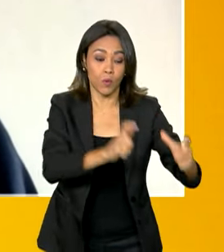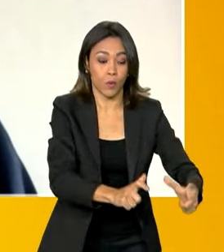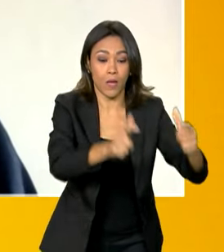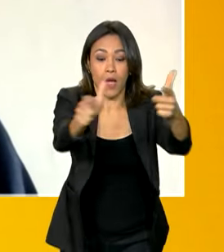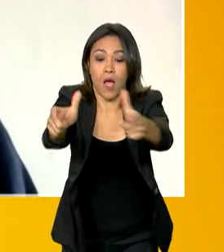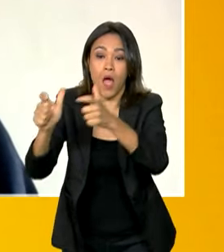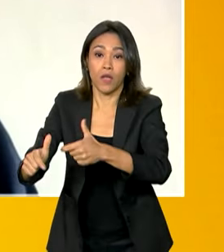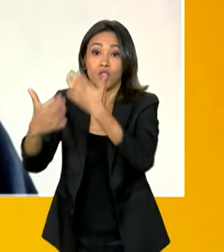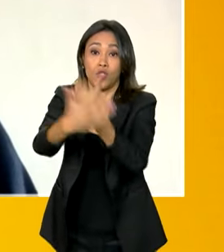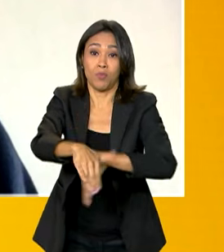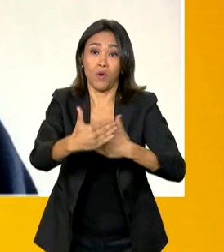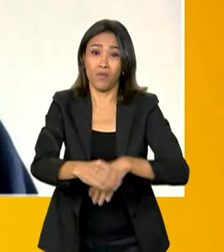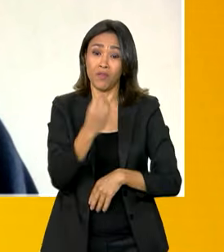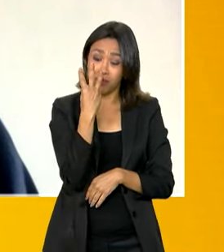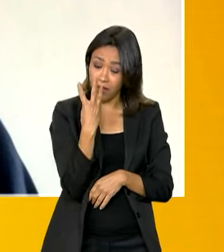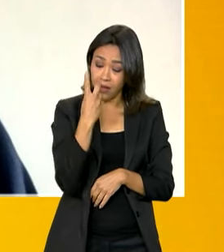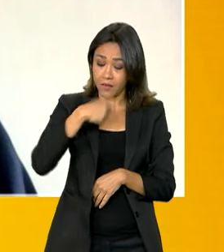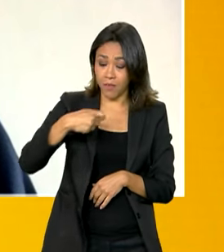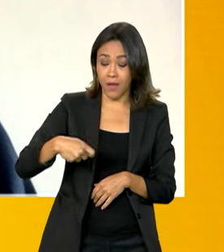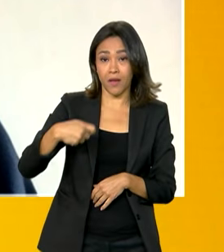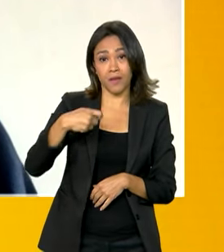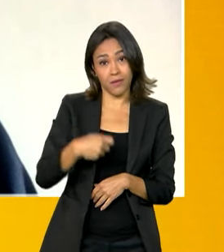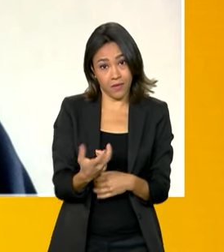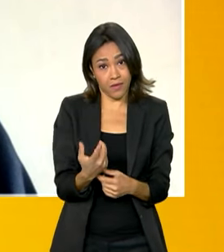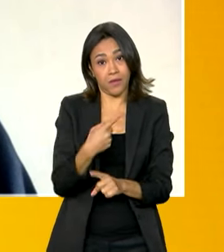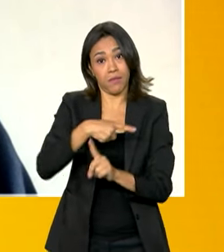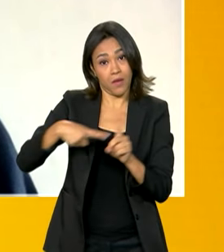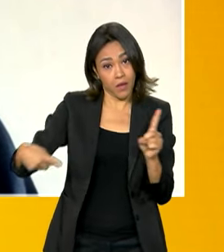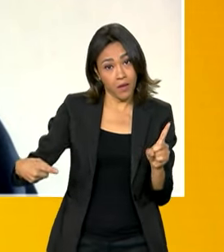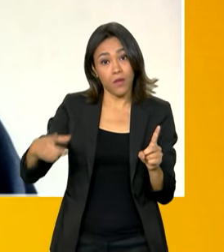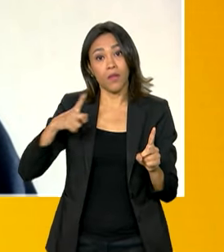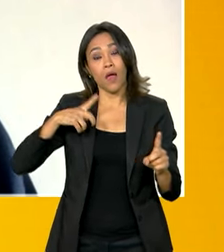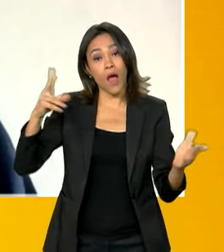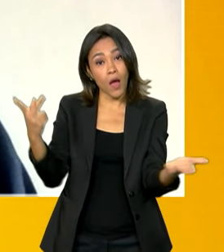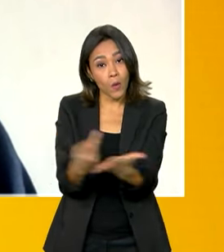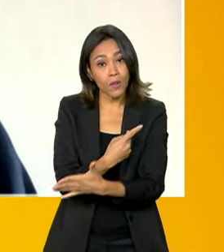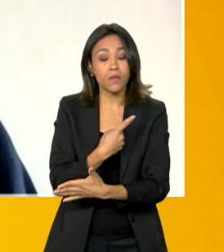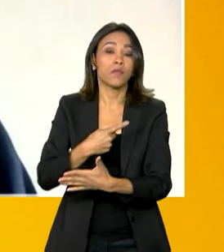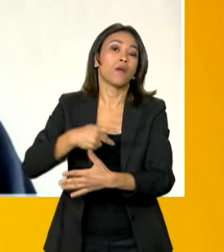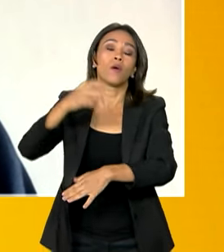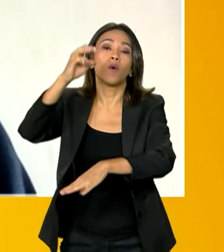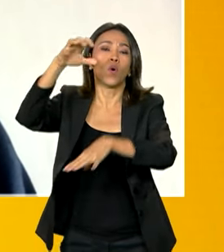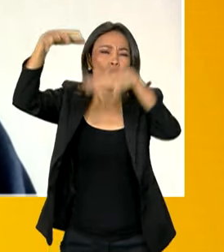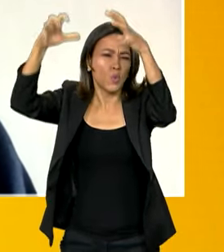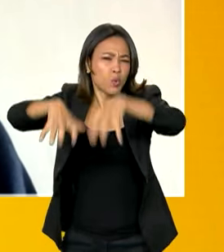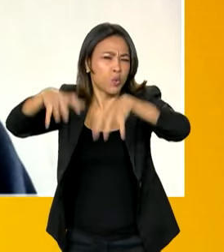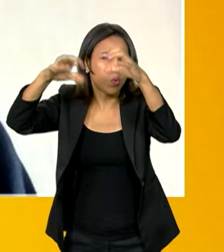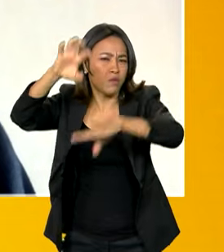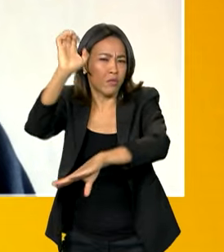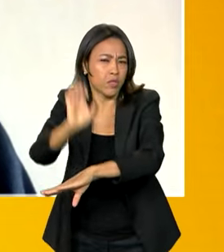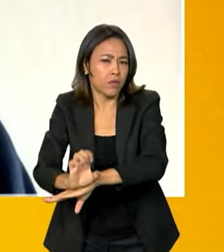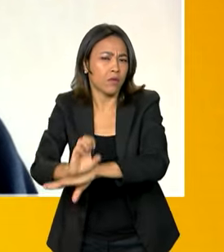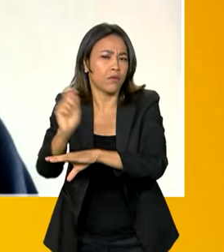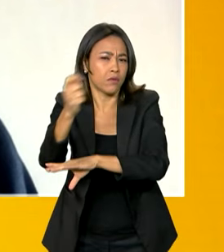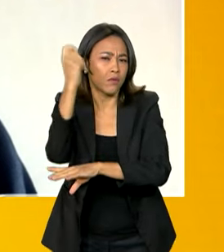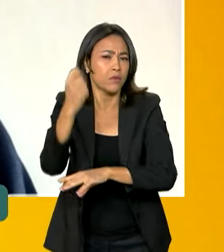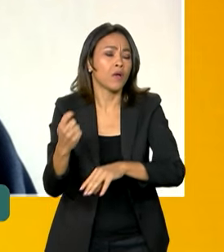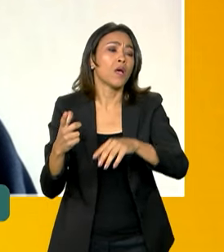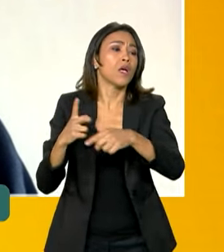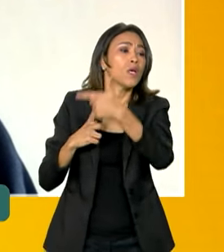Passaram quase três meses e meio, houve as situações no Rio Grande do Sul, houve também algumas instituições grandes em outros estados que não